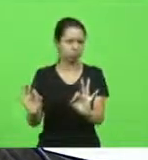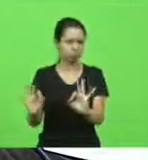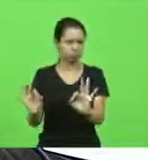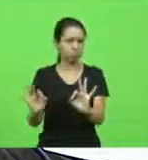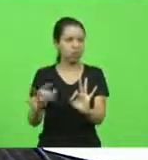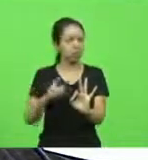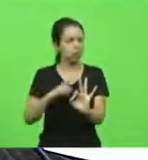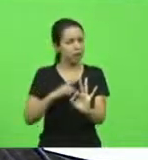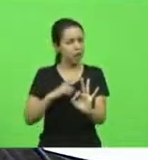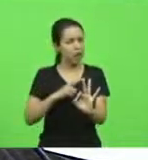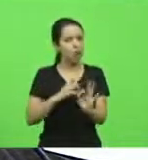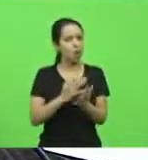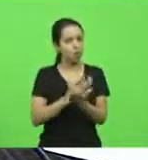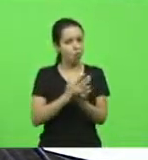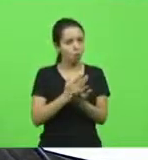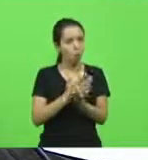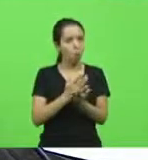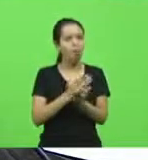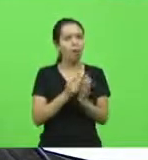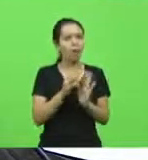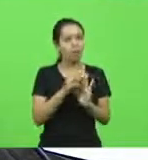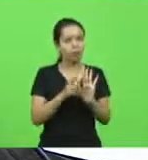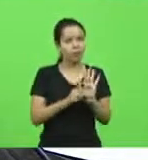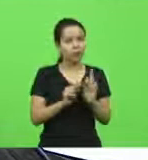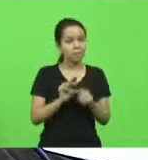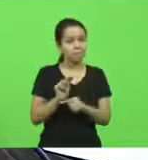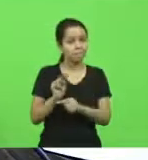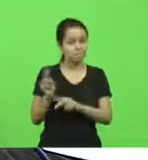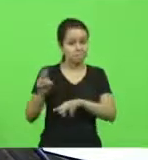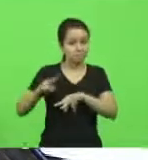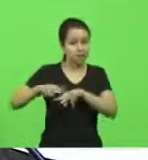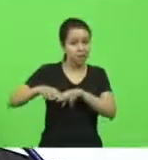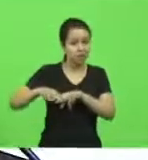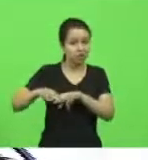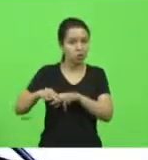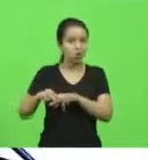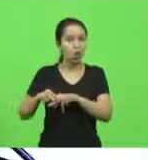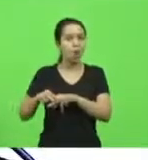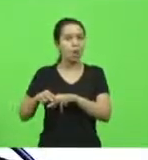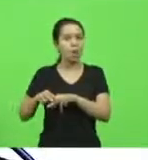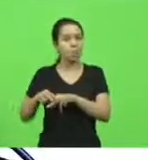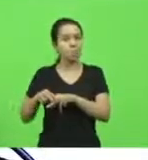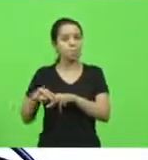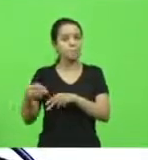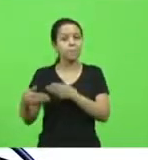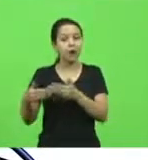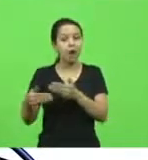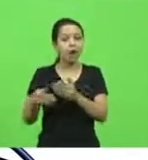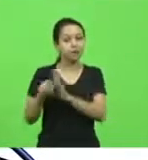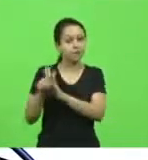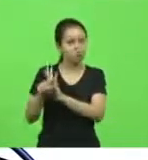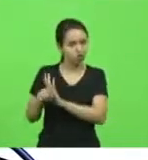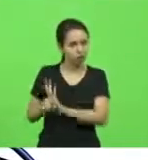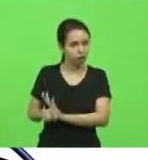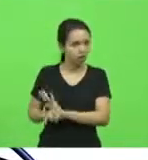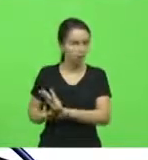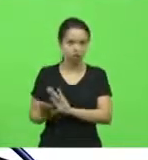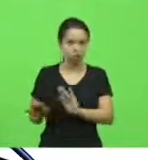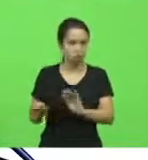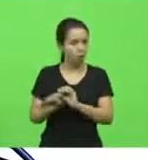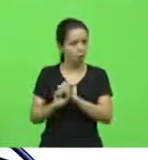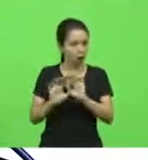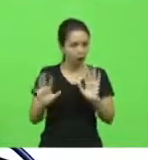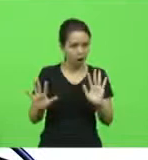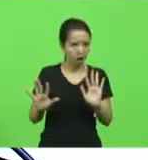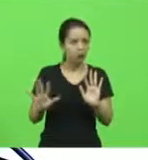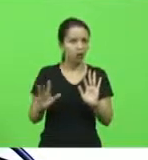cautelares, ele foi preso preventivamente para as investigações. Isso é a primeira coisa que tem que deixar claro. No meu entendimento, não tem